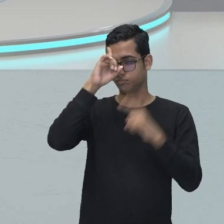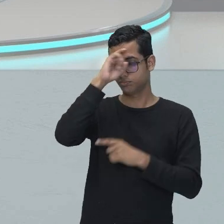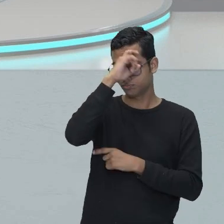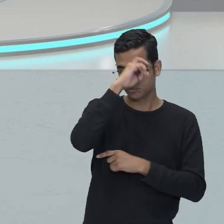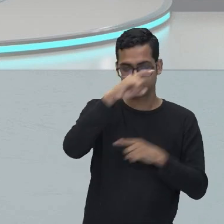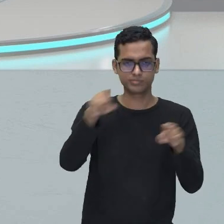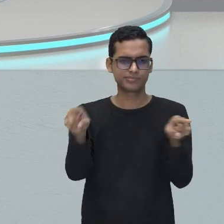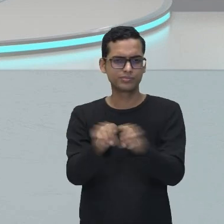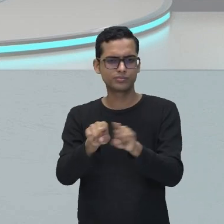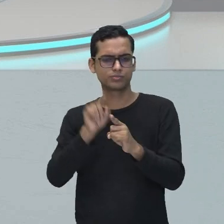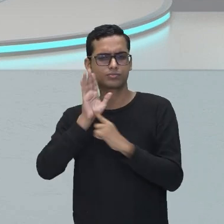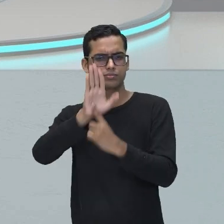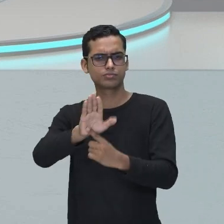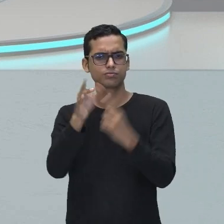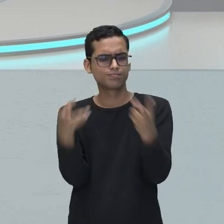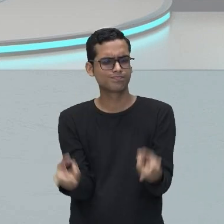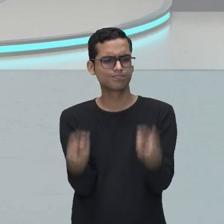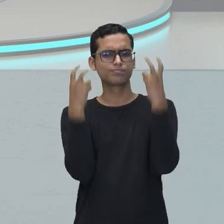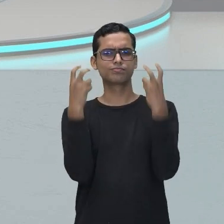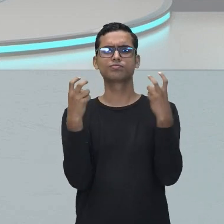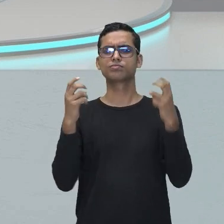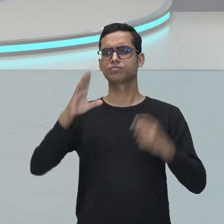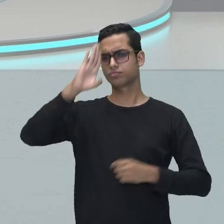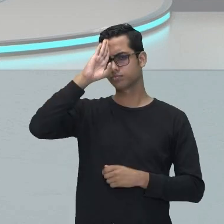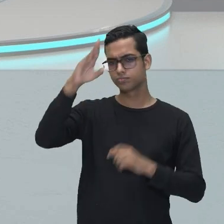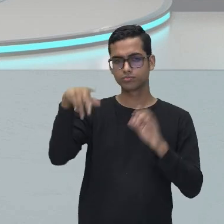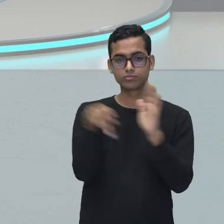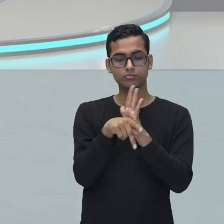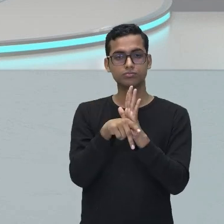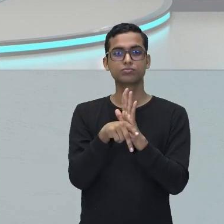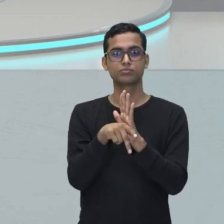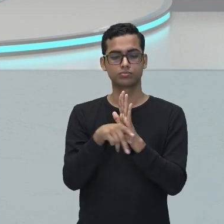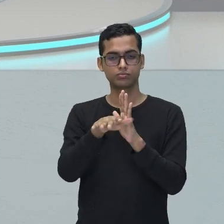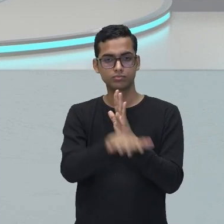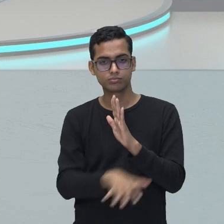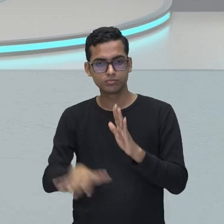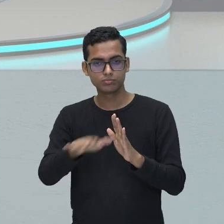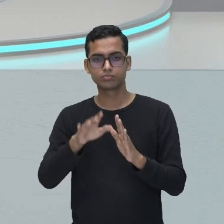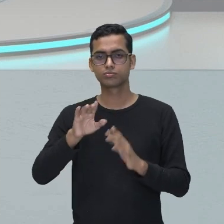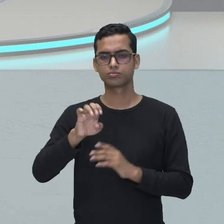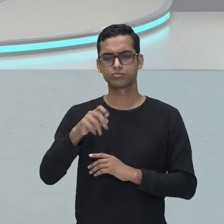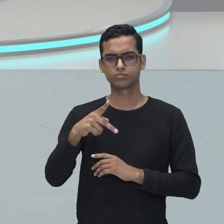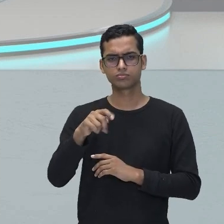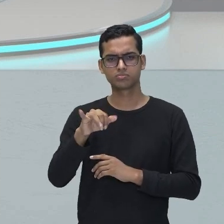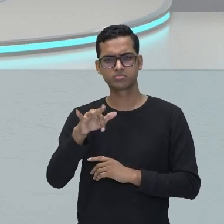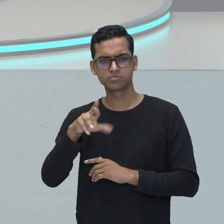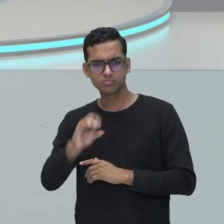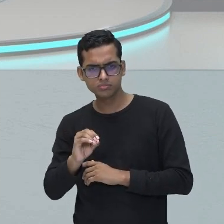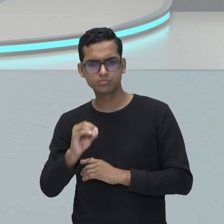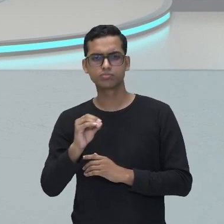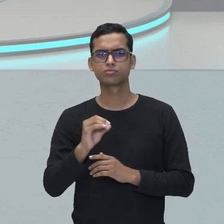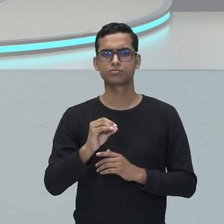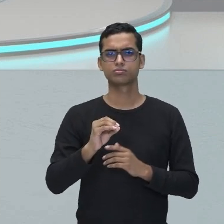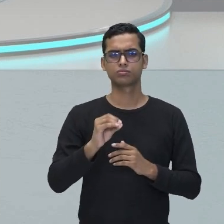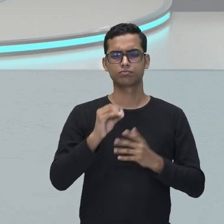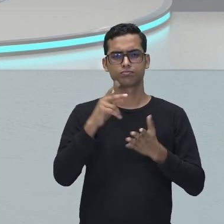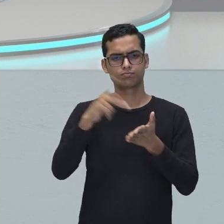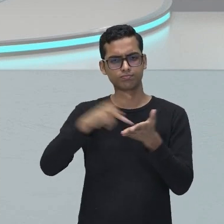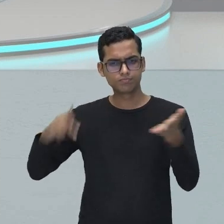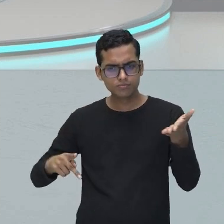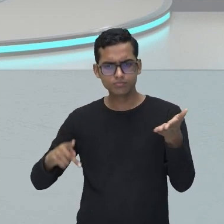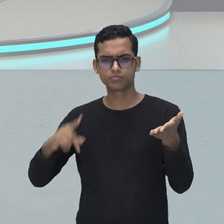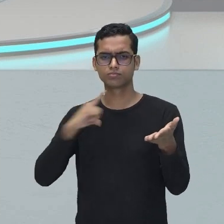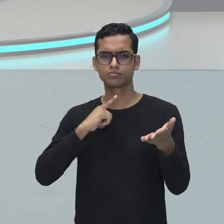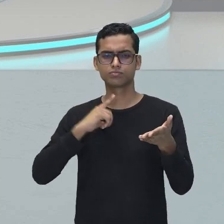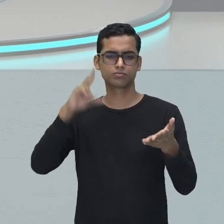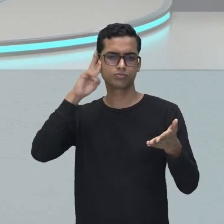Então, nós percebemos que o poema épico, ele vem de uma história verdadeira, mas ele é floreado com a